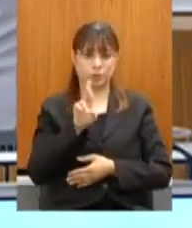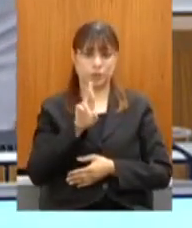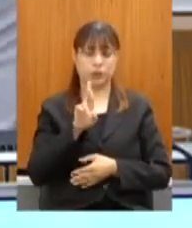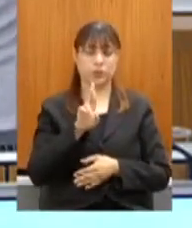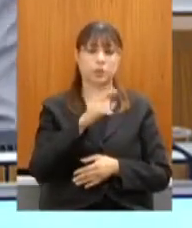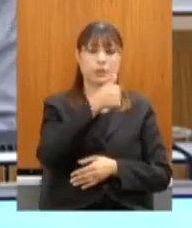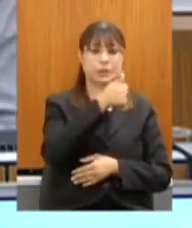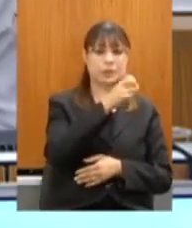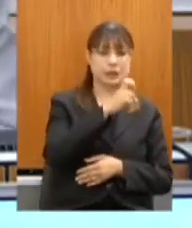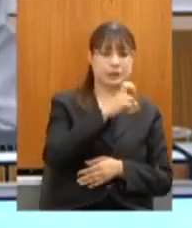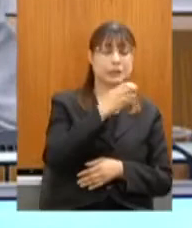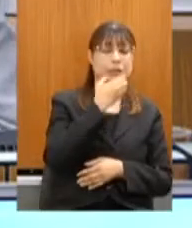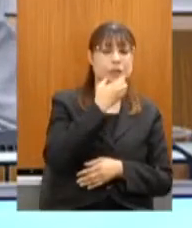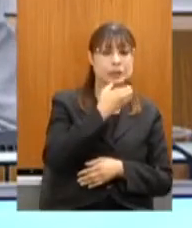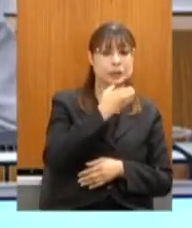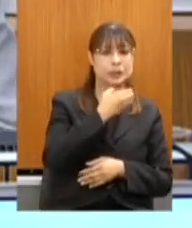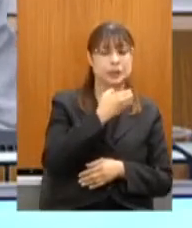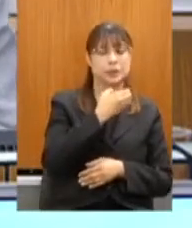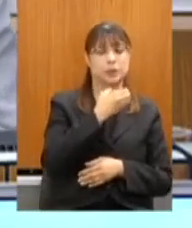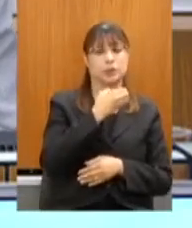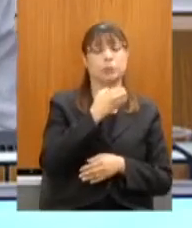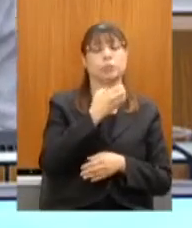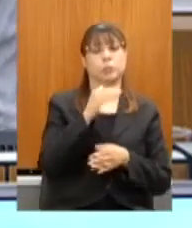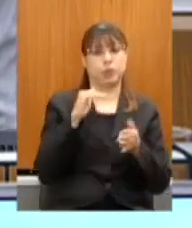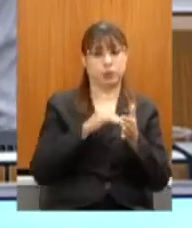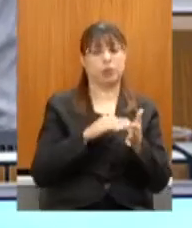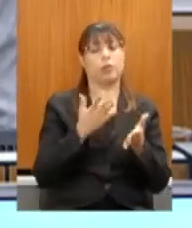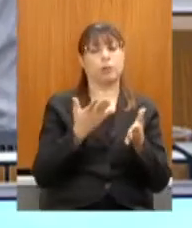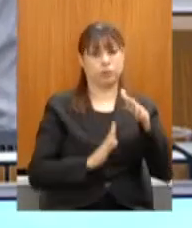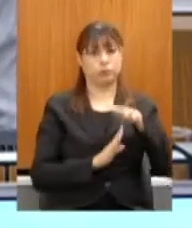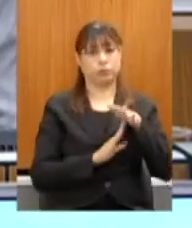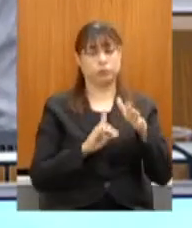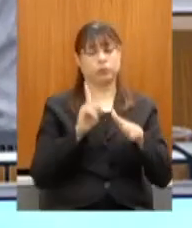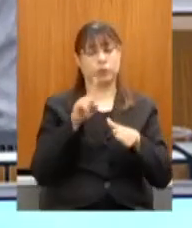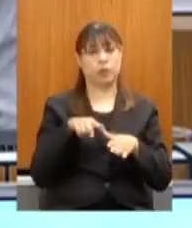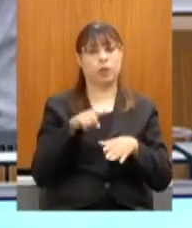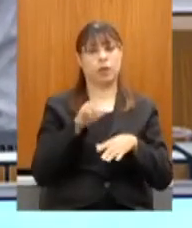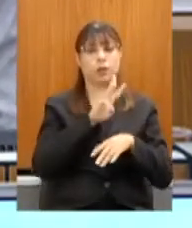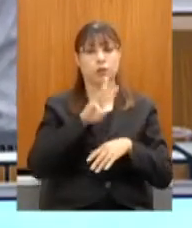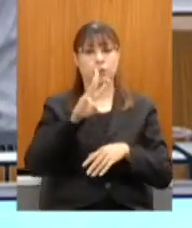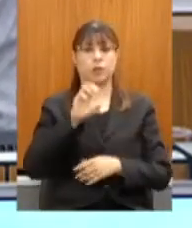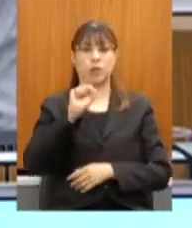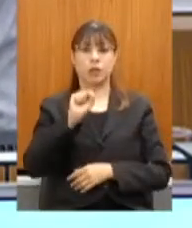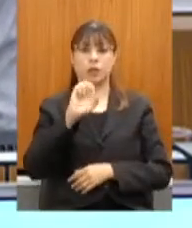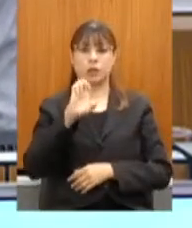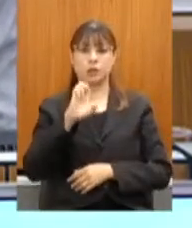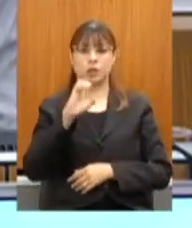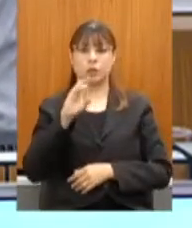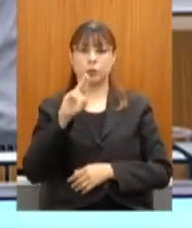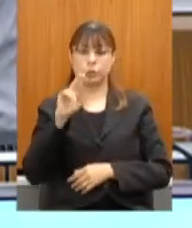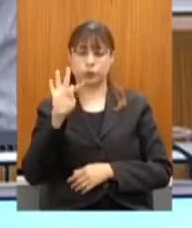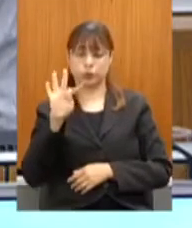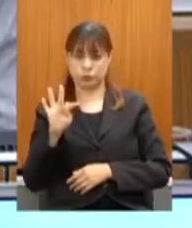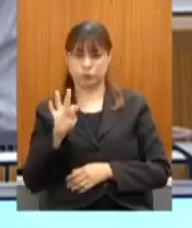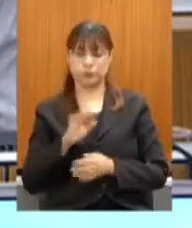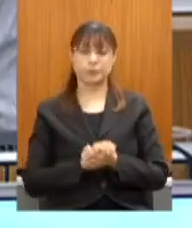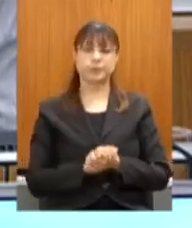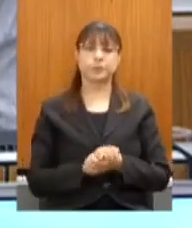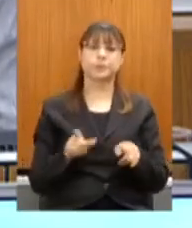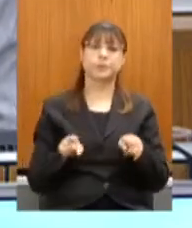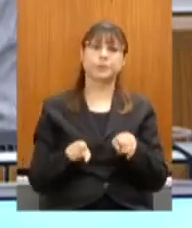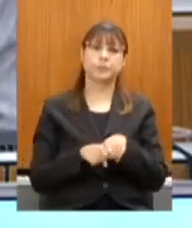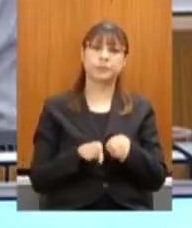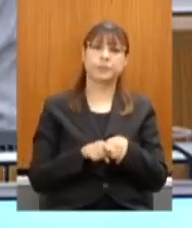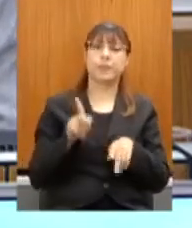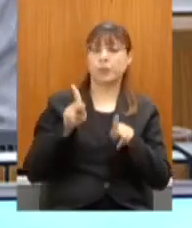15 de dezembro no site da Secult. São cinco editais, o Ponte de Cultura também, os artesãos e